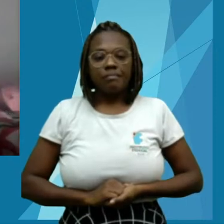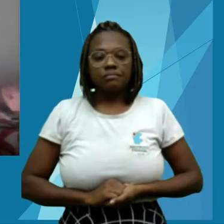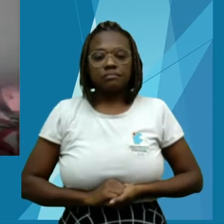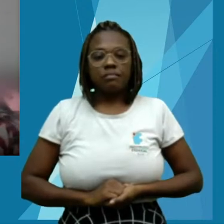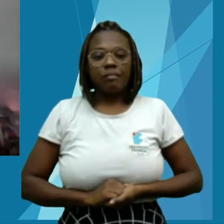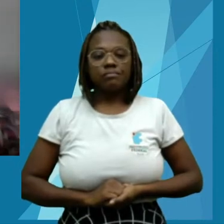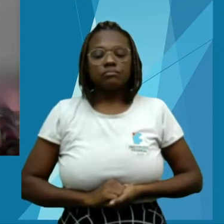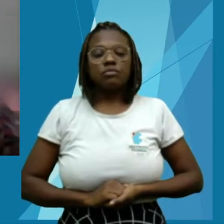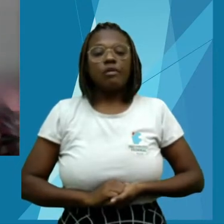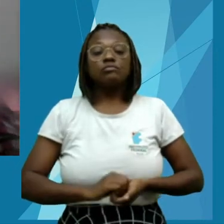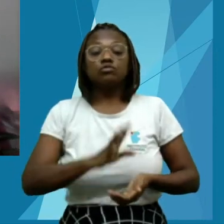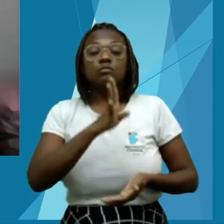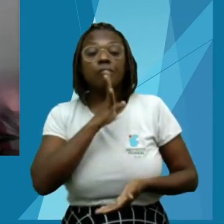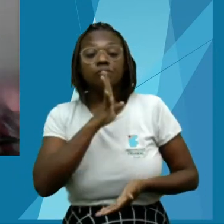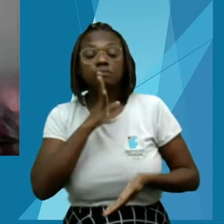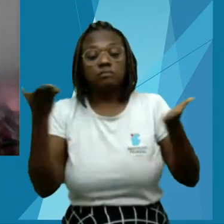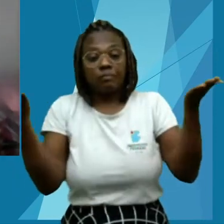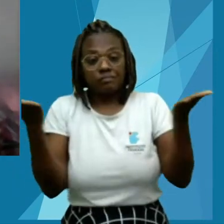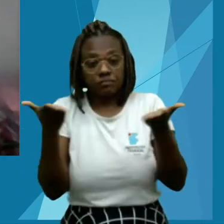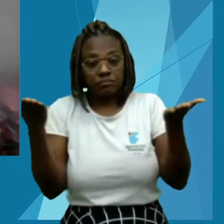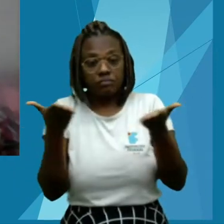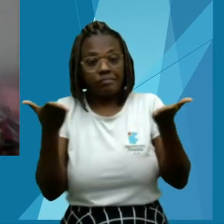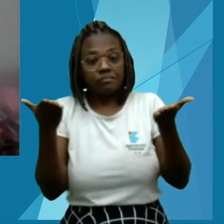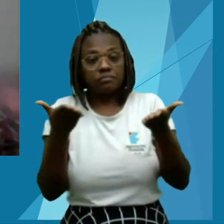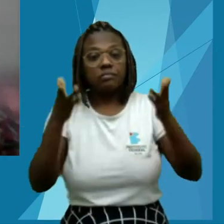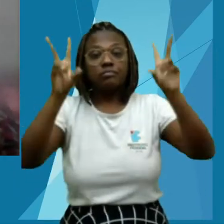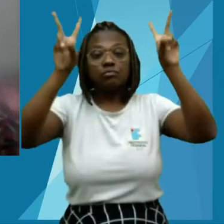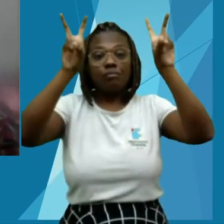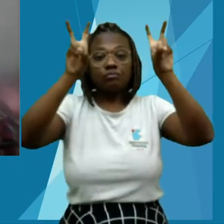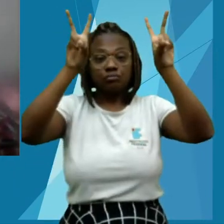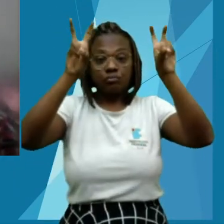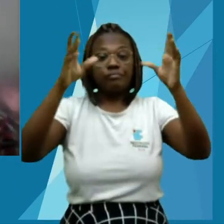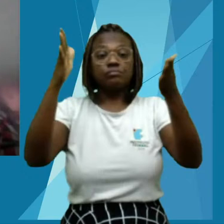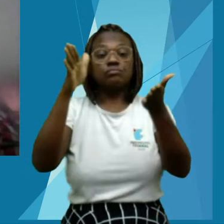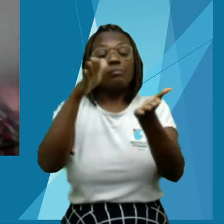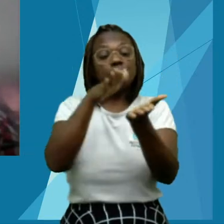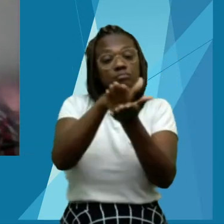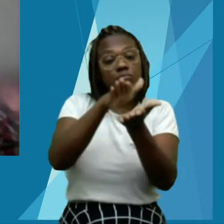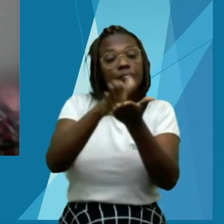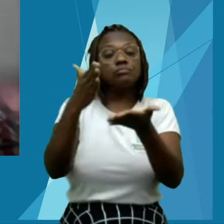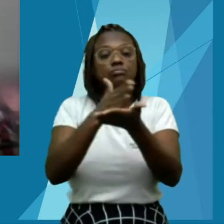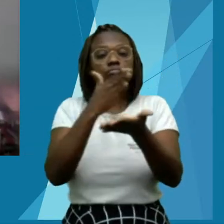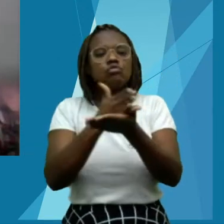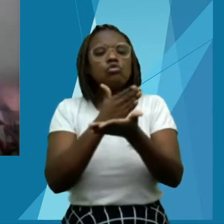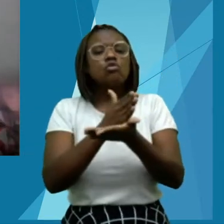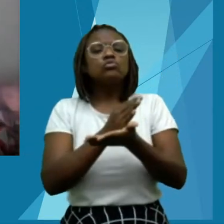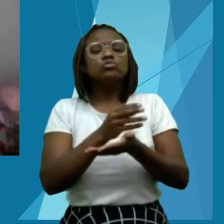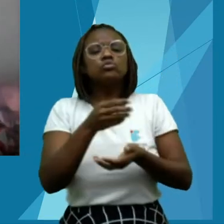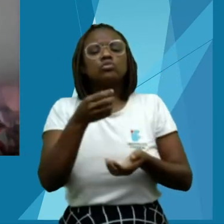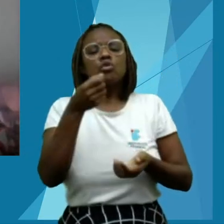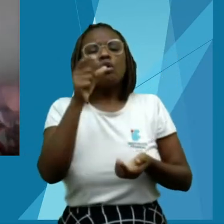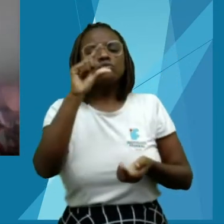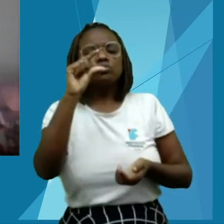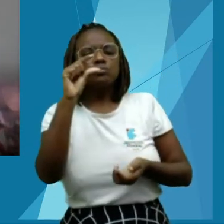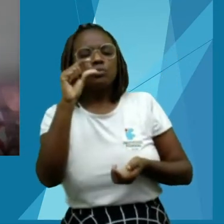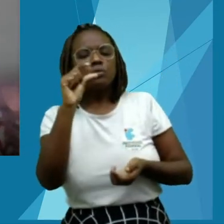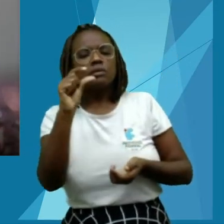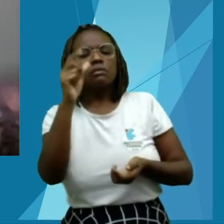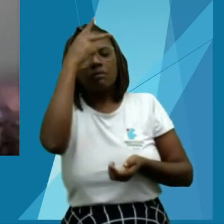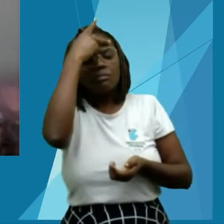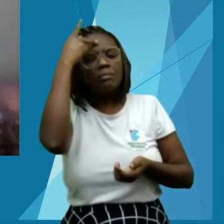Conheceremos agora os títulos das obras e um pouco do perfil dos autores desta manhã.